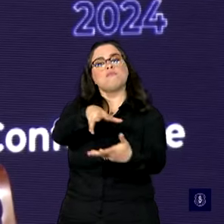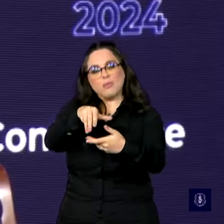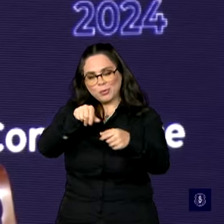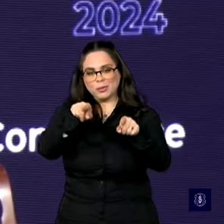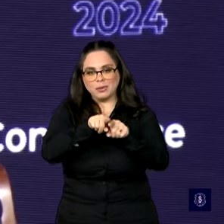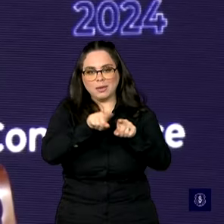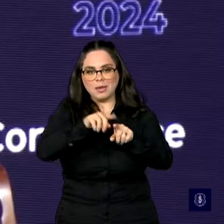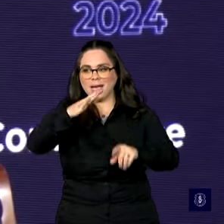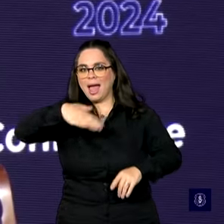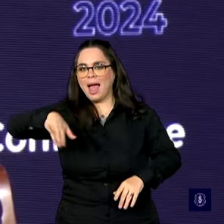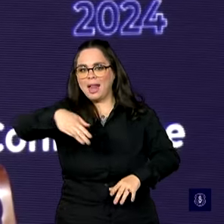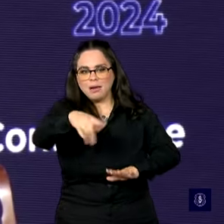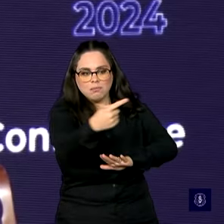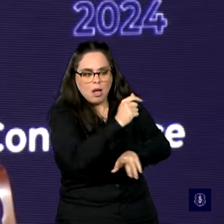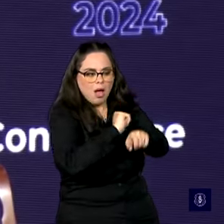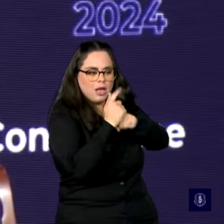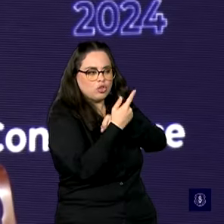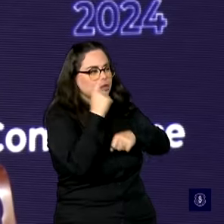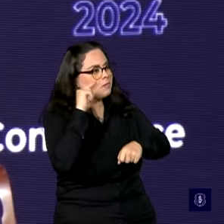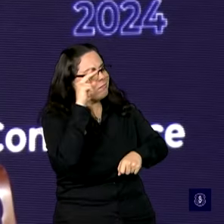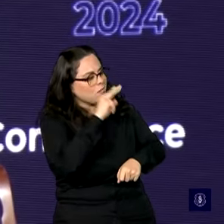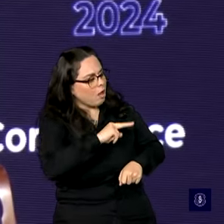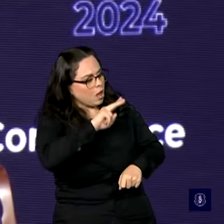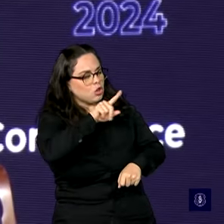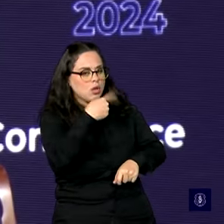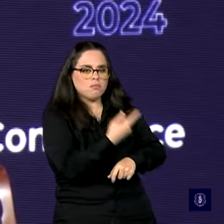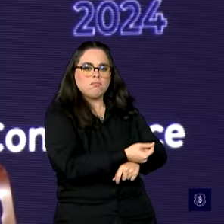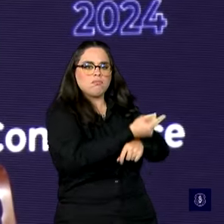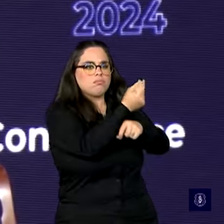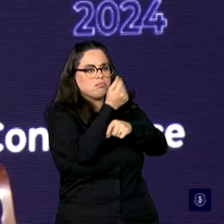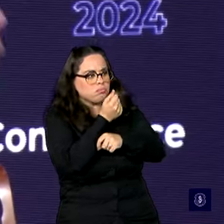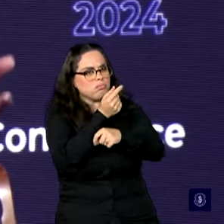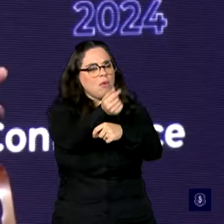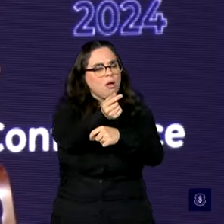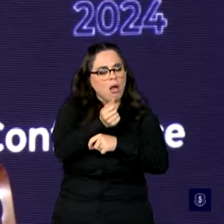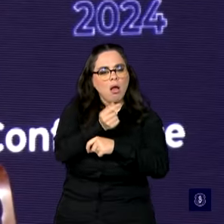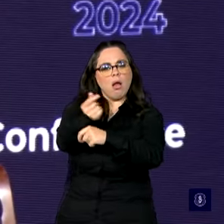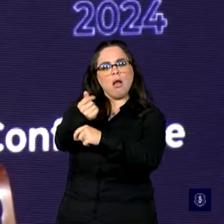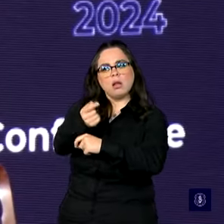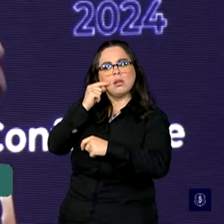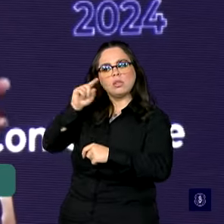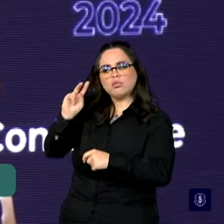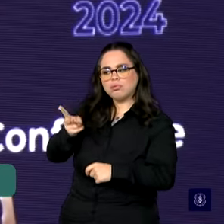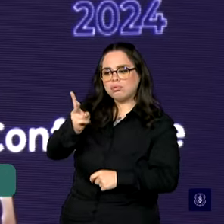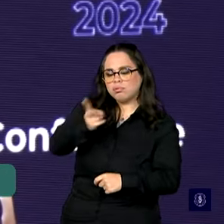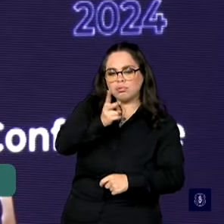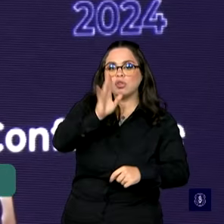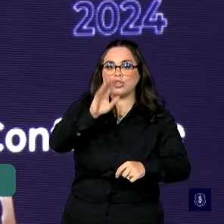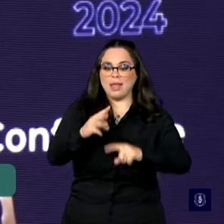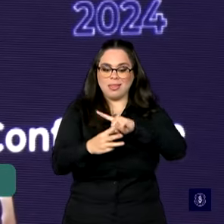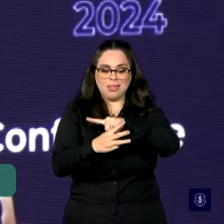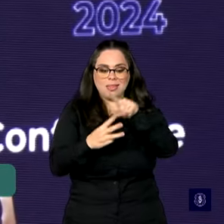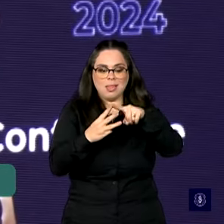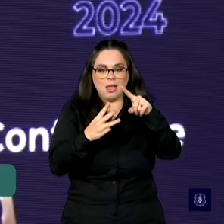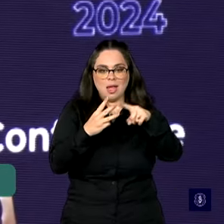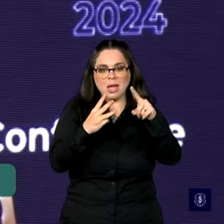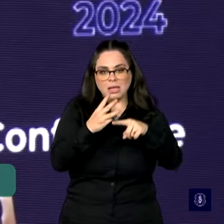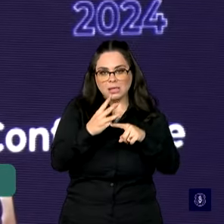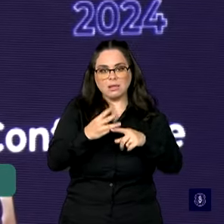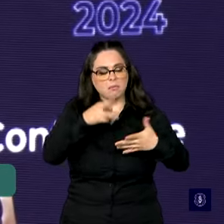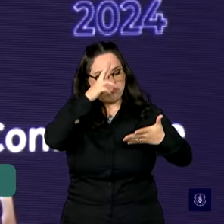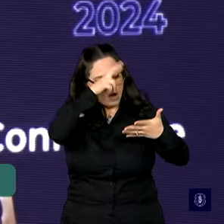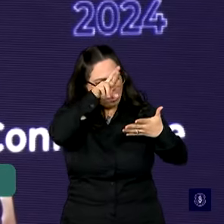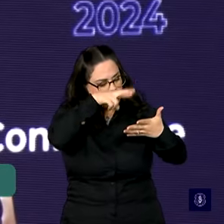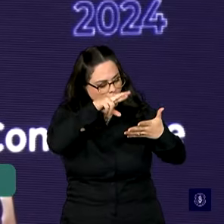agências de risco revisando a nossa nota de crédito, já tivemos as três agências de risco revisando a nossa